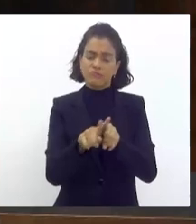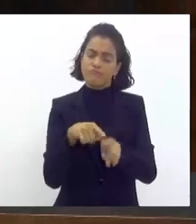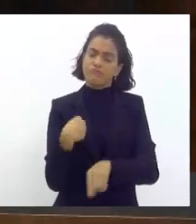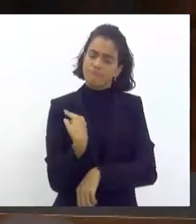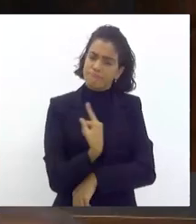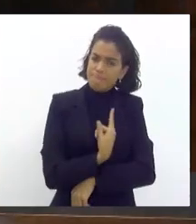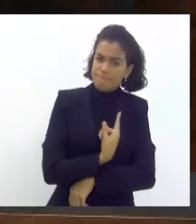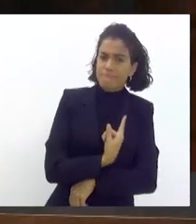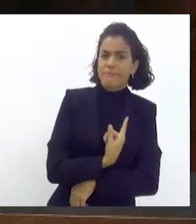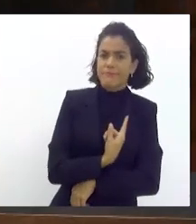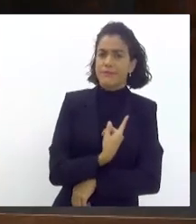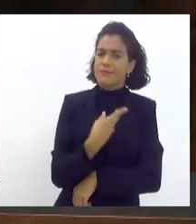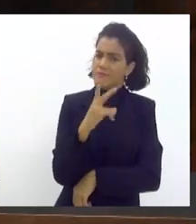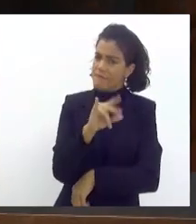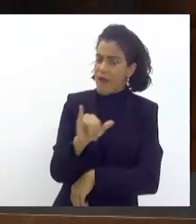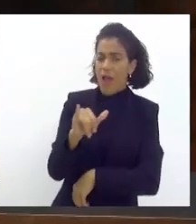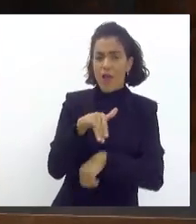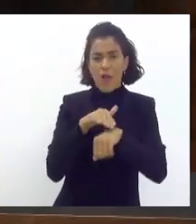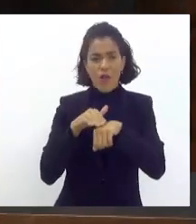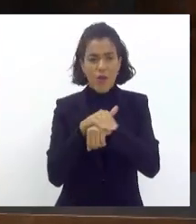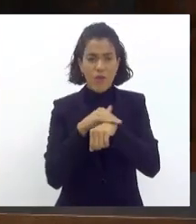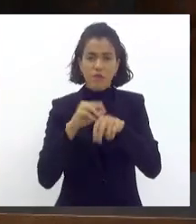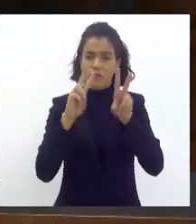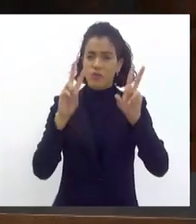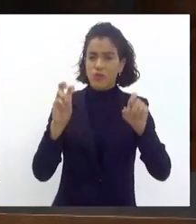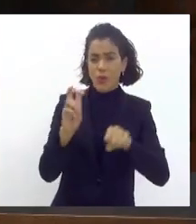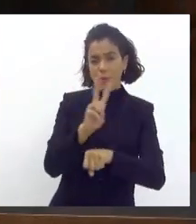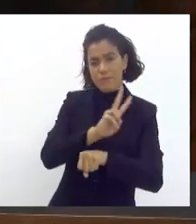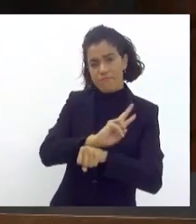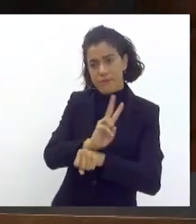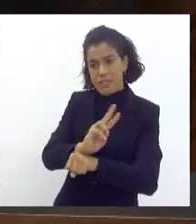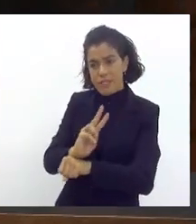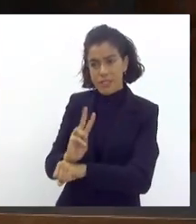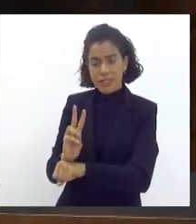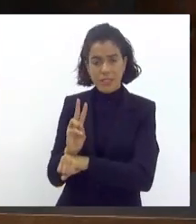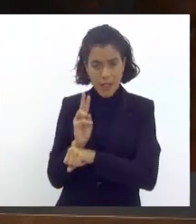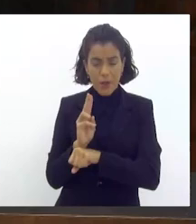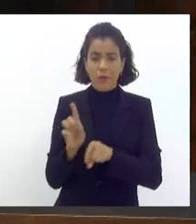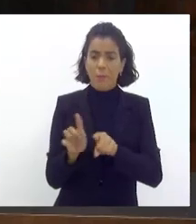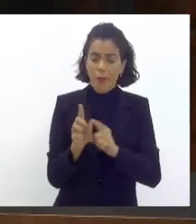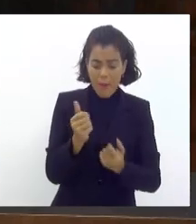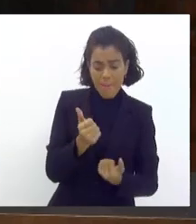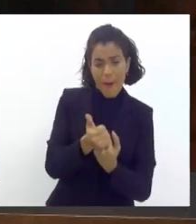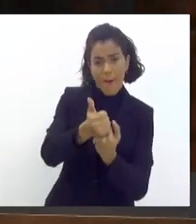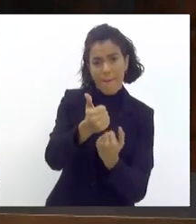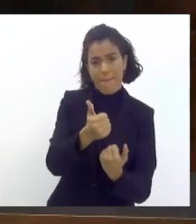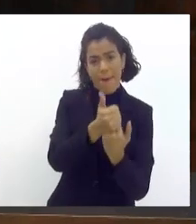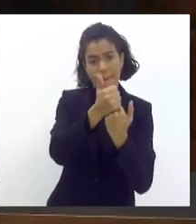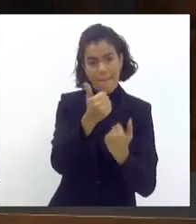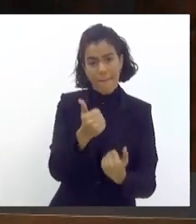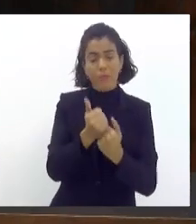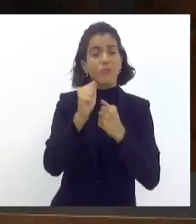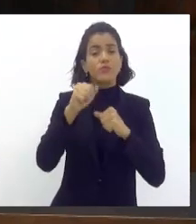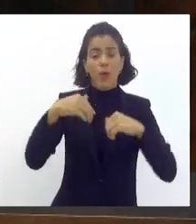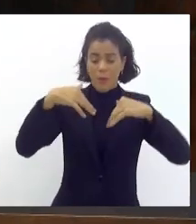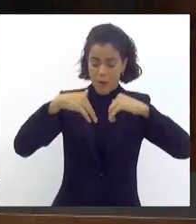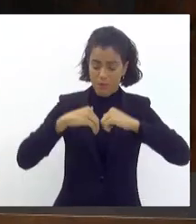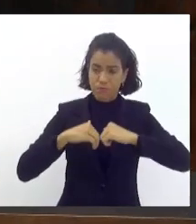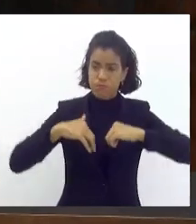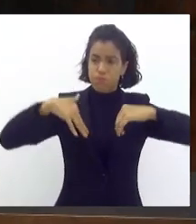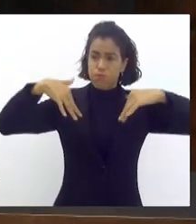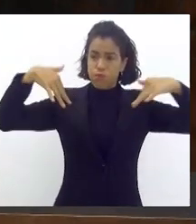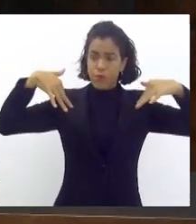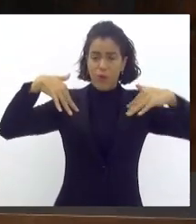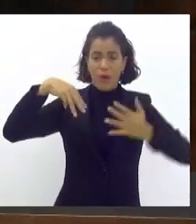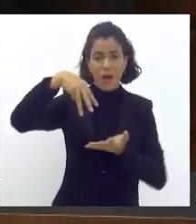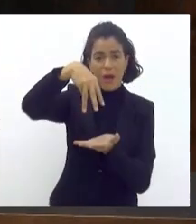vai falar sobre segurança, sobre todo o apoio, todo o aparato, sobre o sambódromo e todas as outras questões